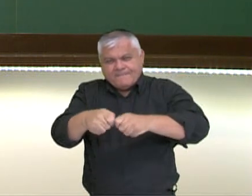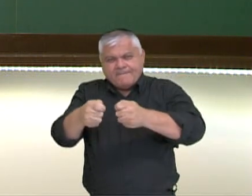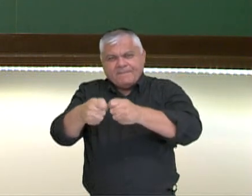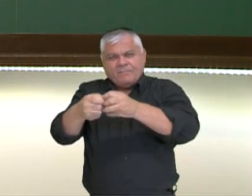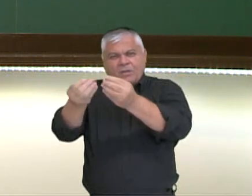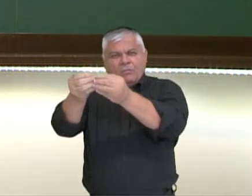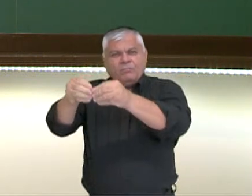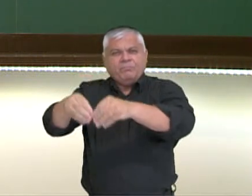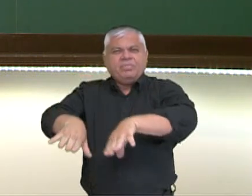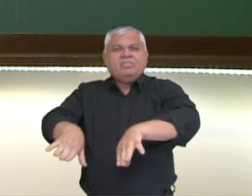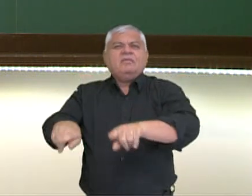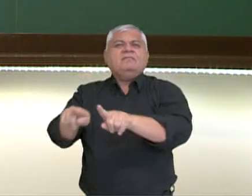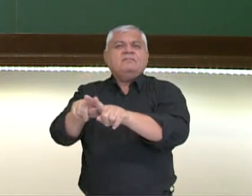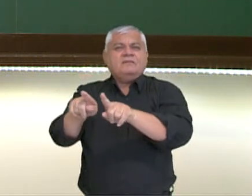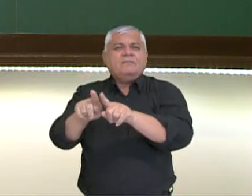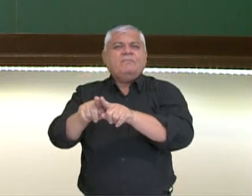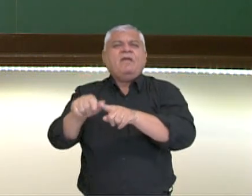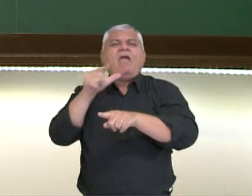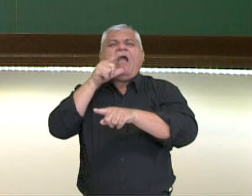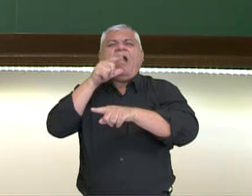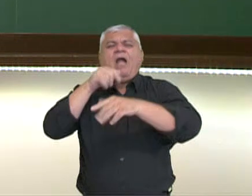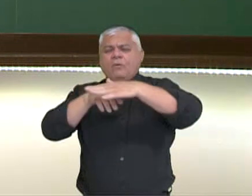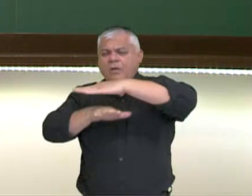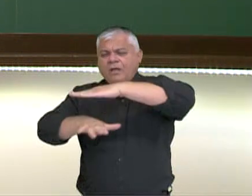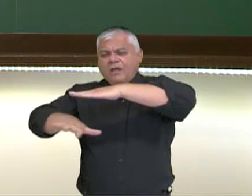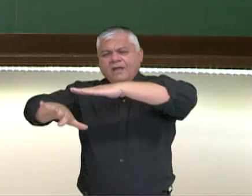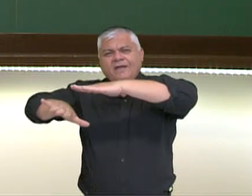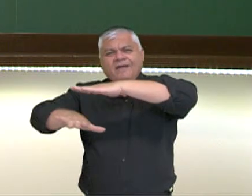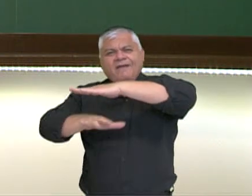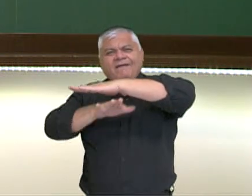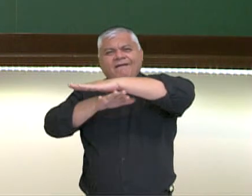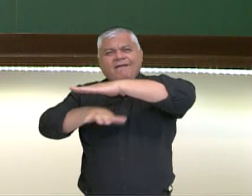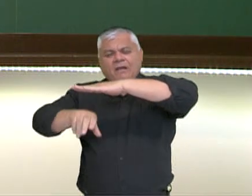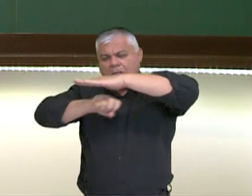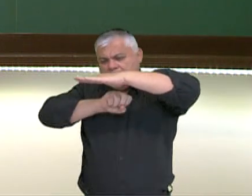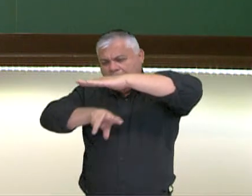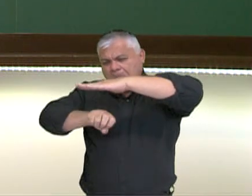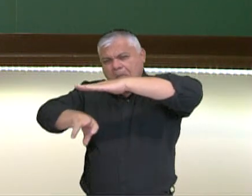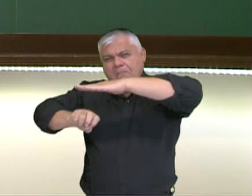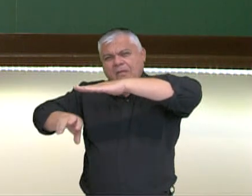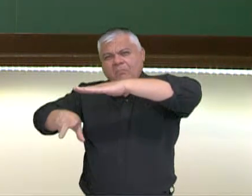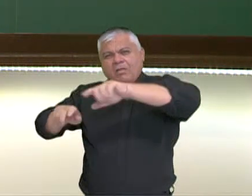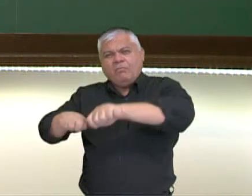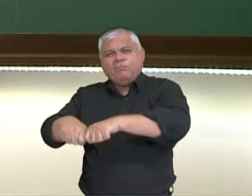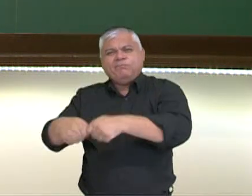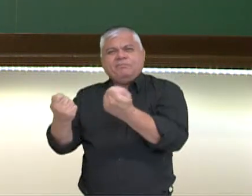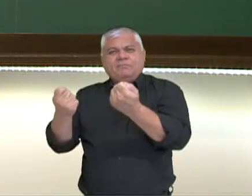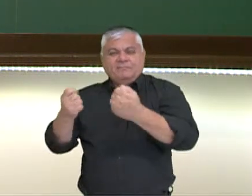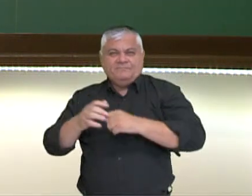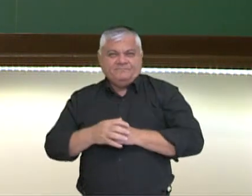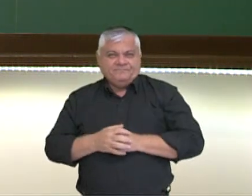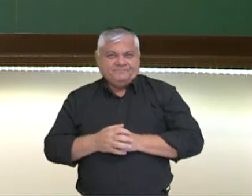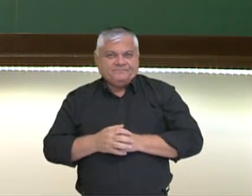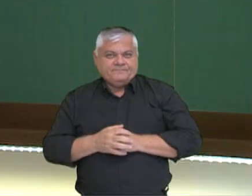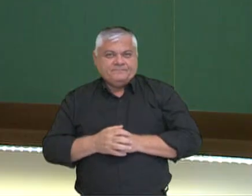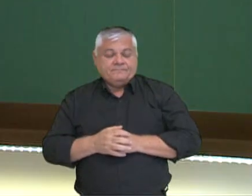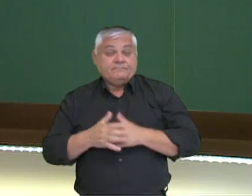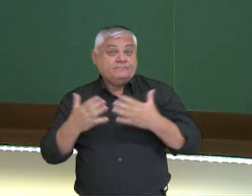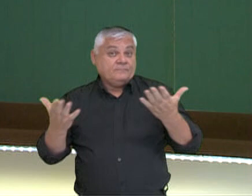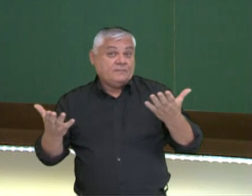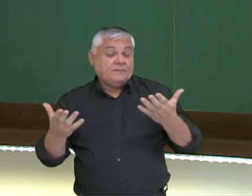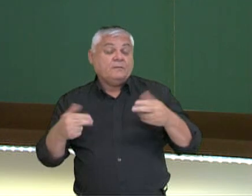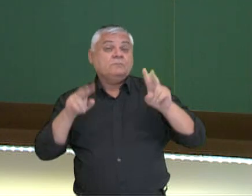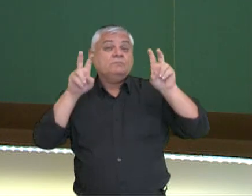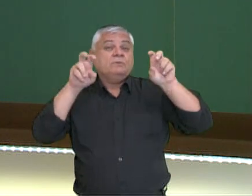só o solo, mas também os reservatórios de água existentes no subterrâneo. Quando a gente fala